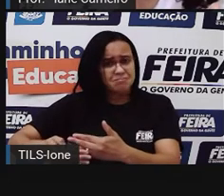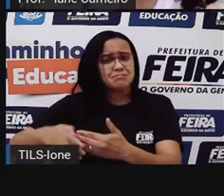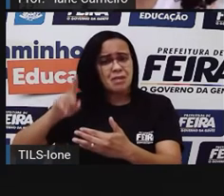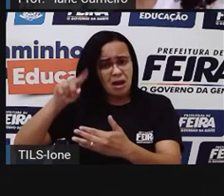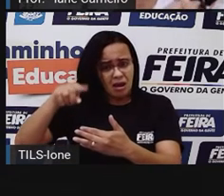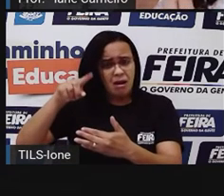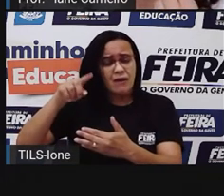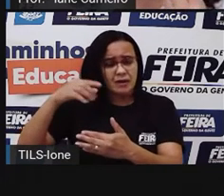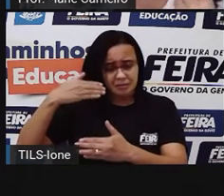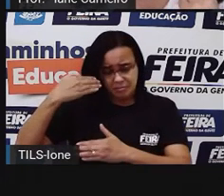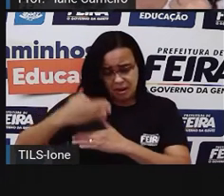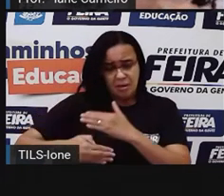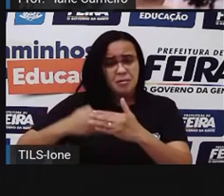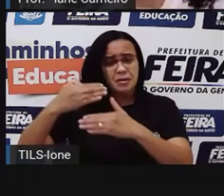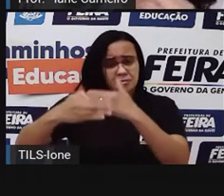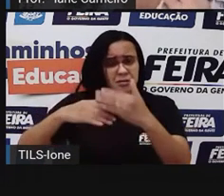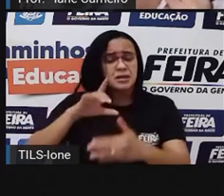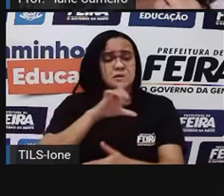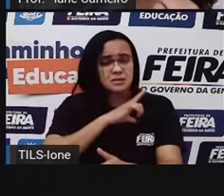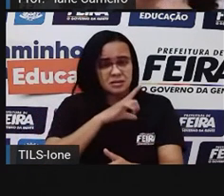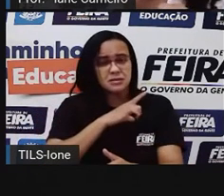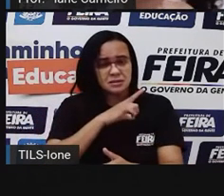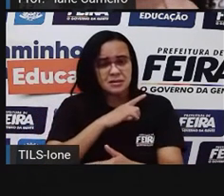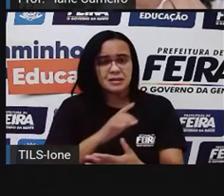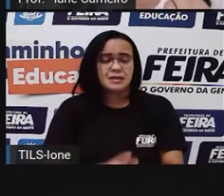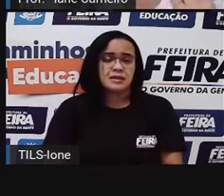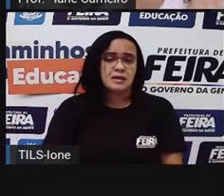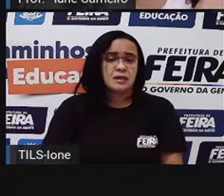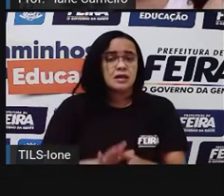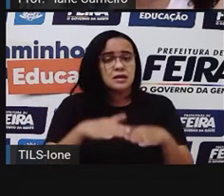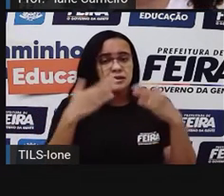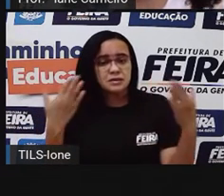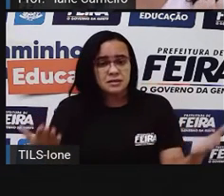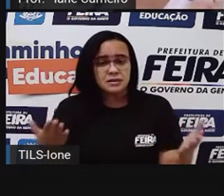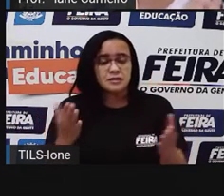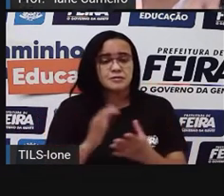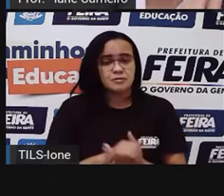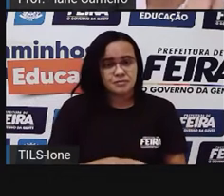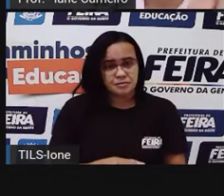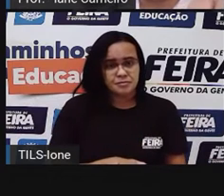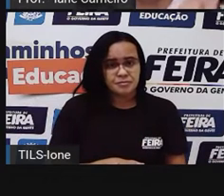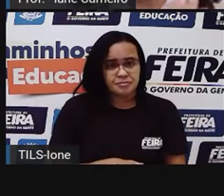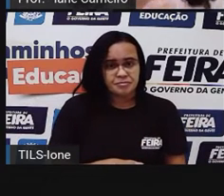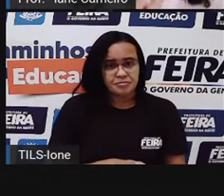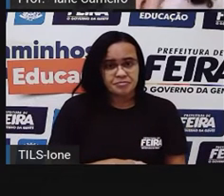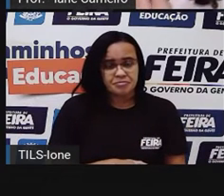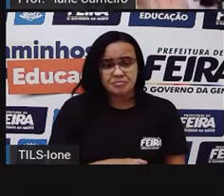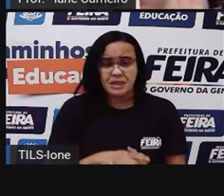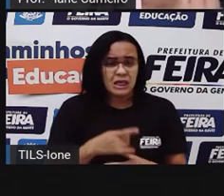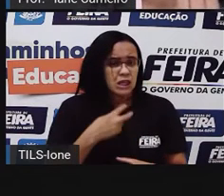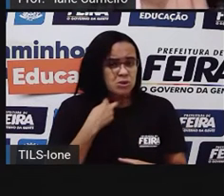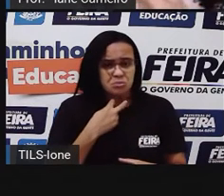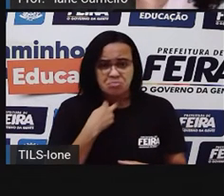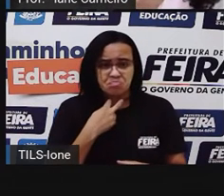ó. Que elas acham que não é legal, né? Deixar as galinhas presas lá, né?